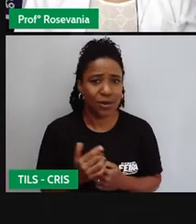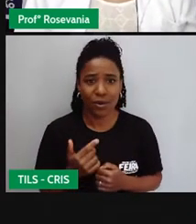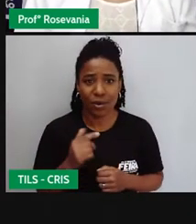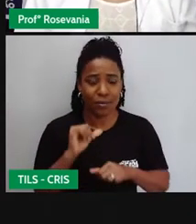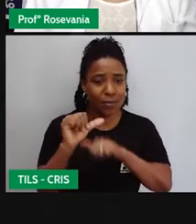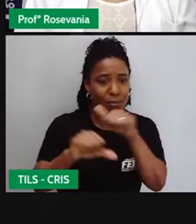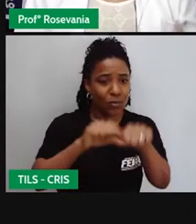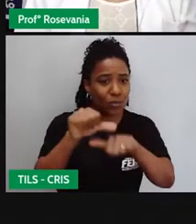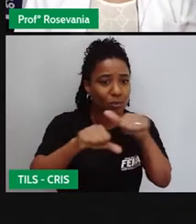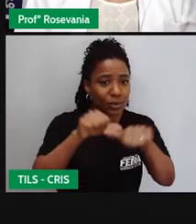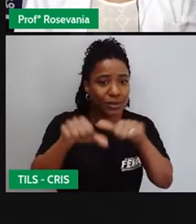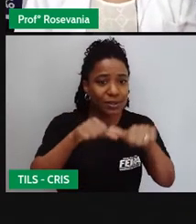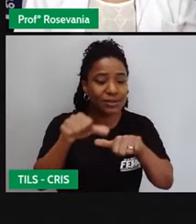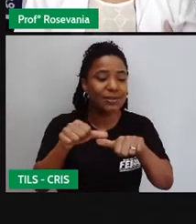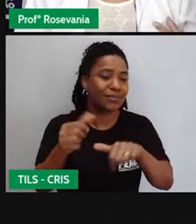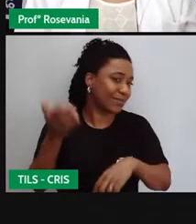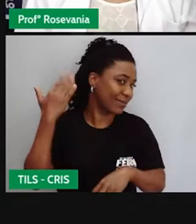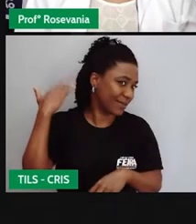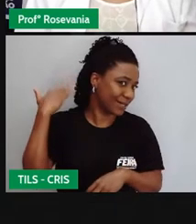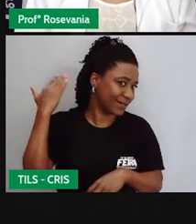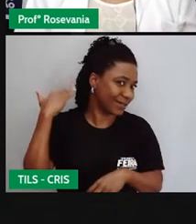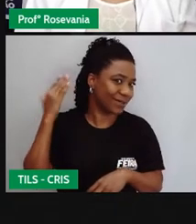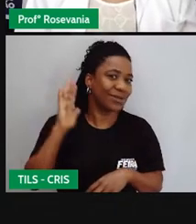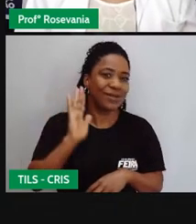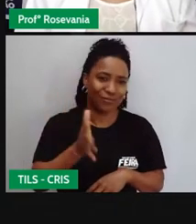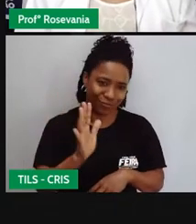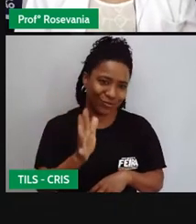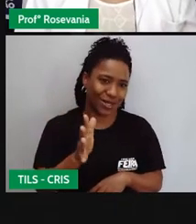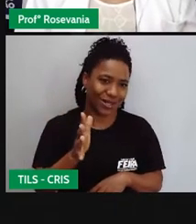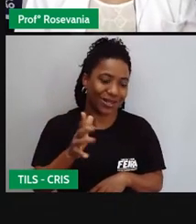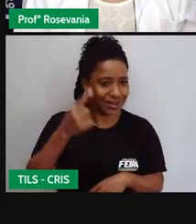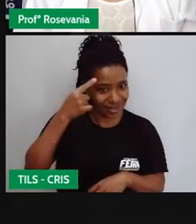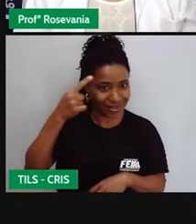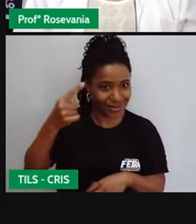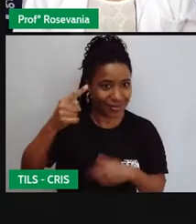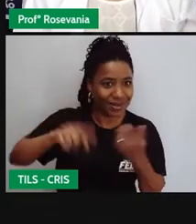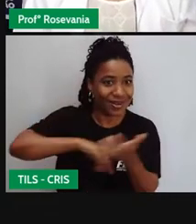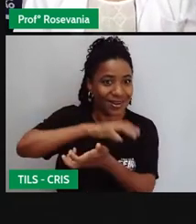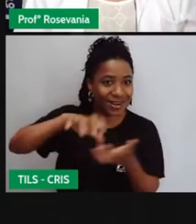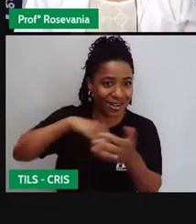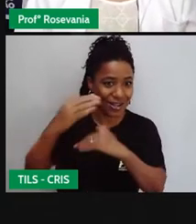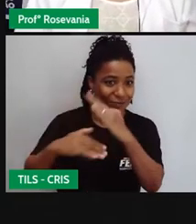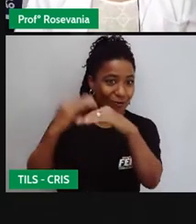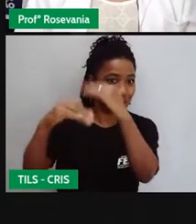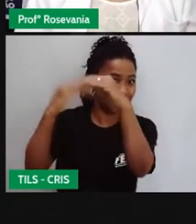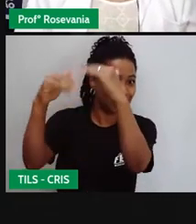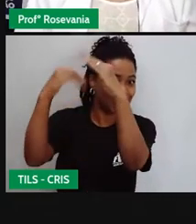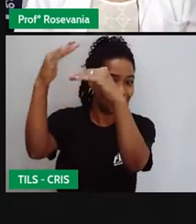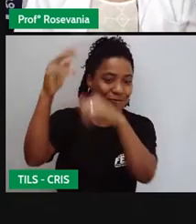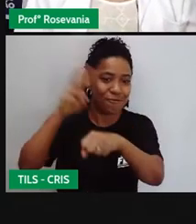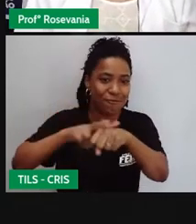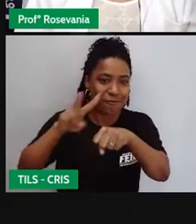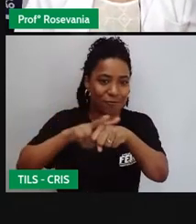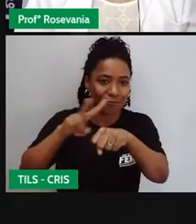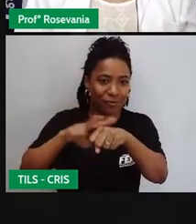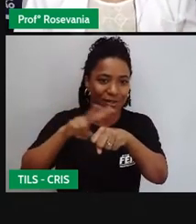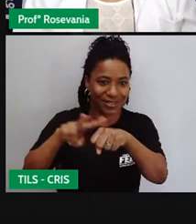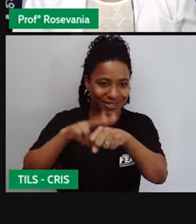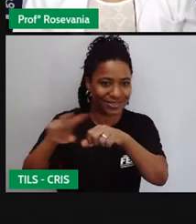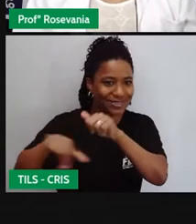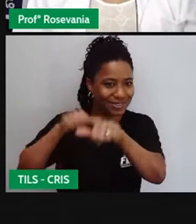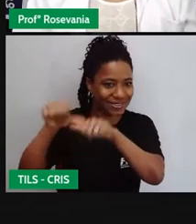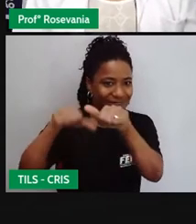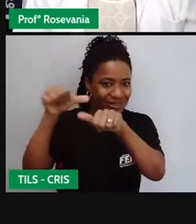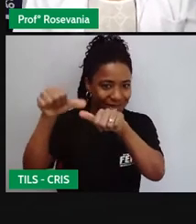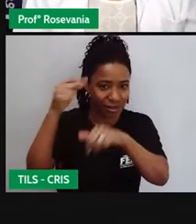mudanças todas, elas já tinham começado já mesmo nesse período da Revolução Verde. Aqui tem algumas características desse